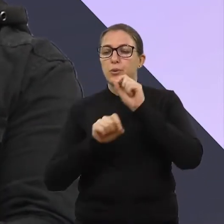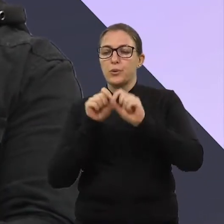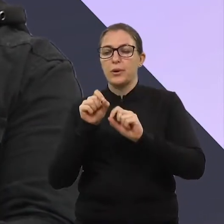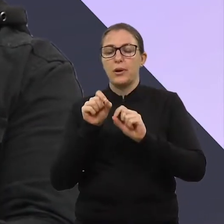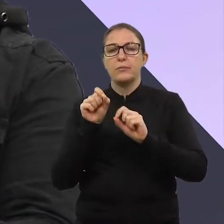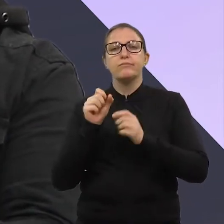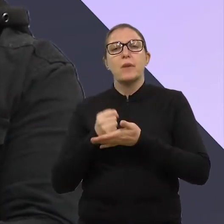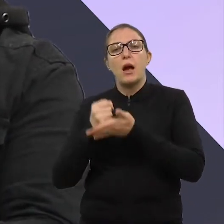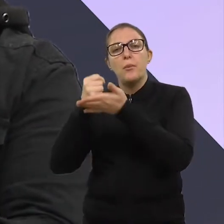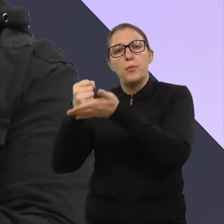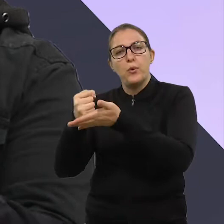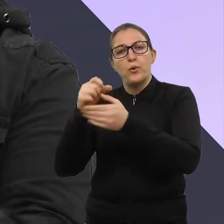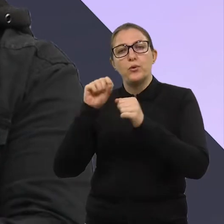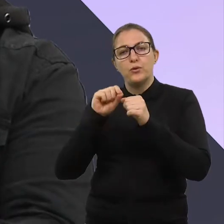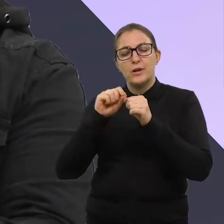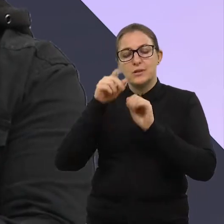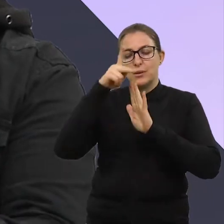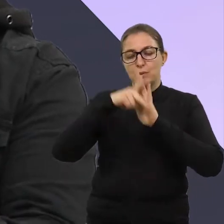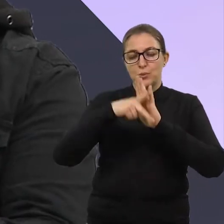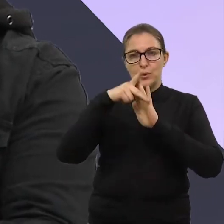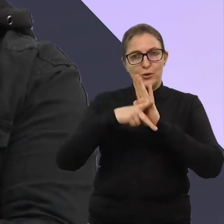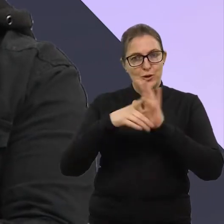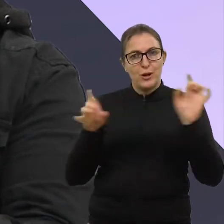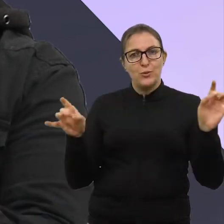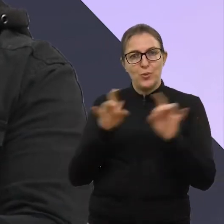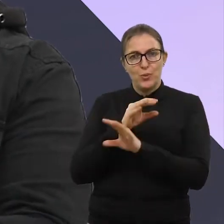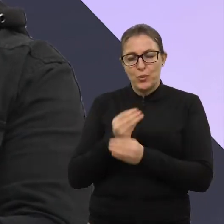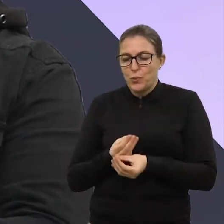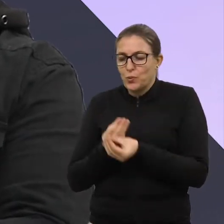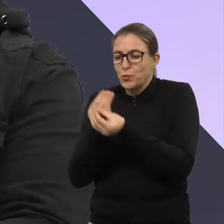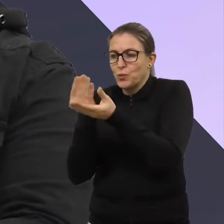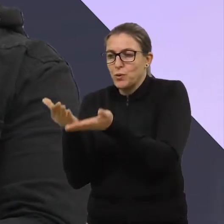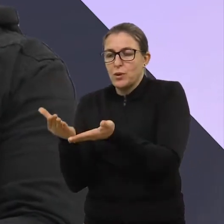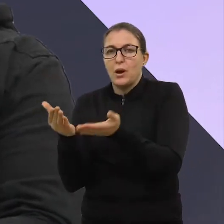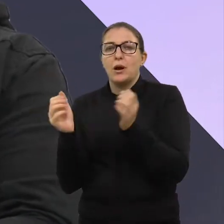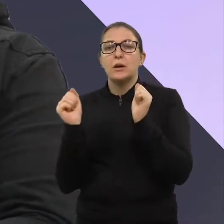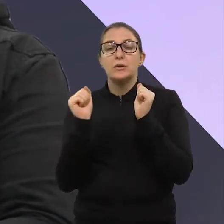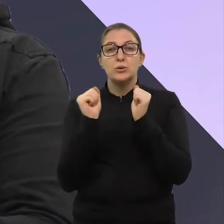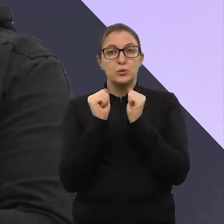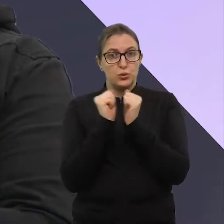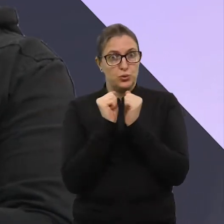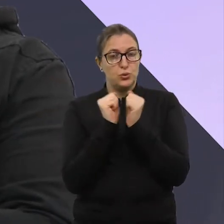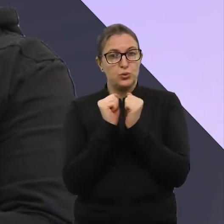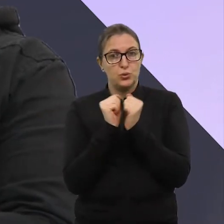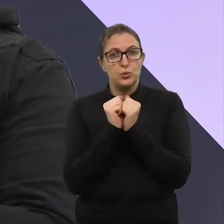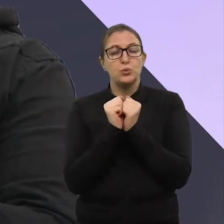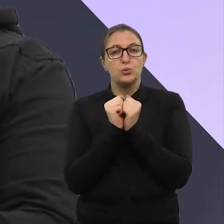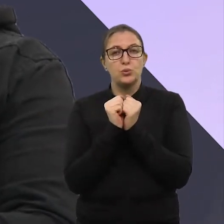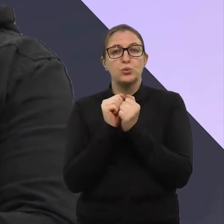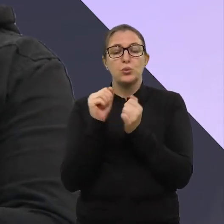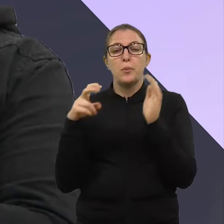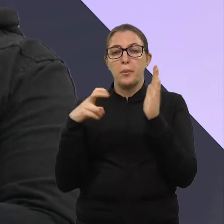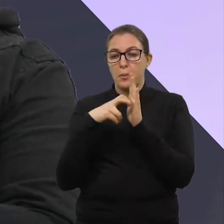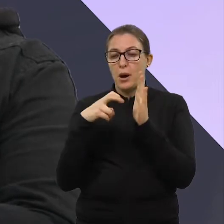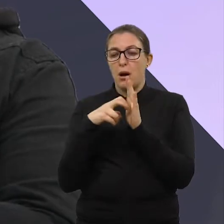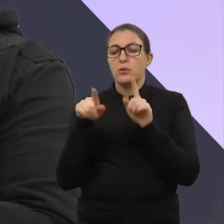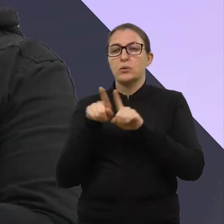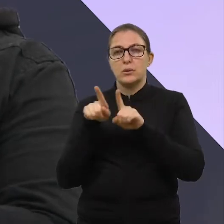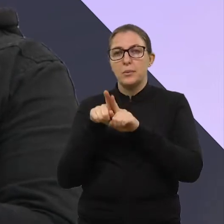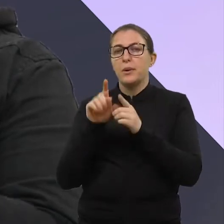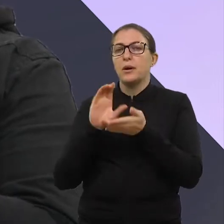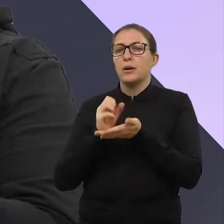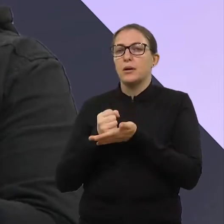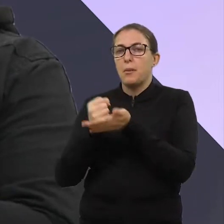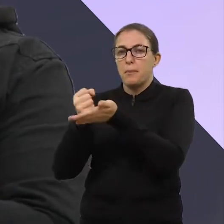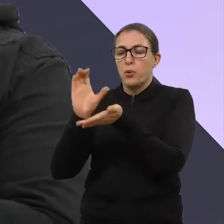projeto, né? Então, o edital dá o projeto, né? Em parceria com o IAB e o BRDE financia. Então, nós estamos aguardando a saída desse